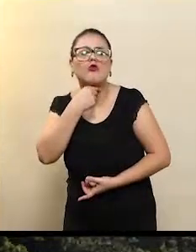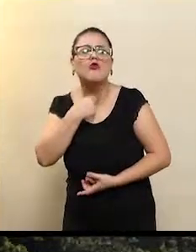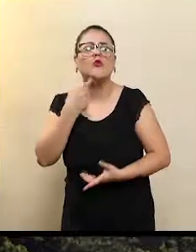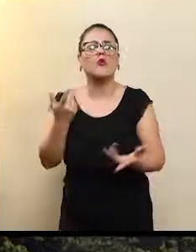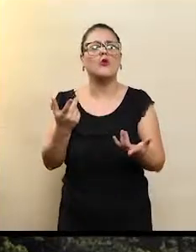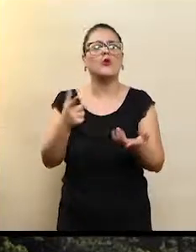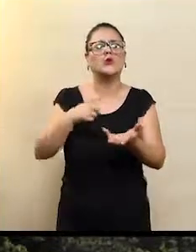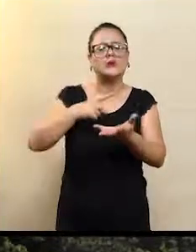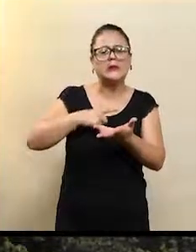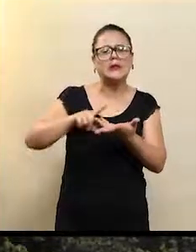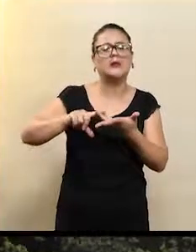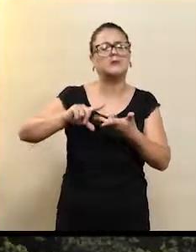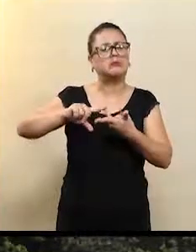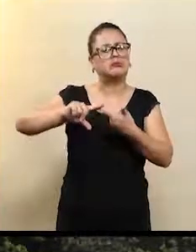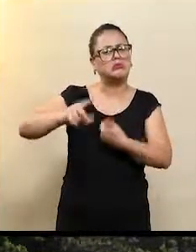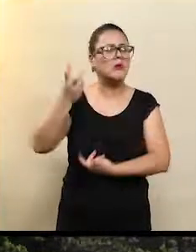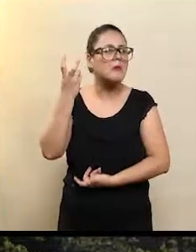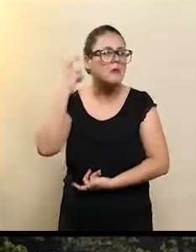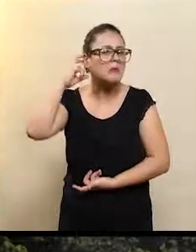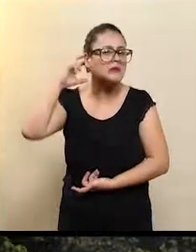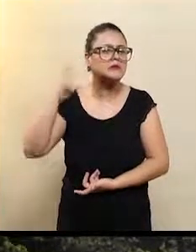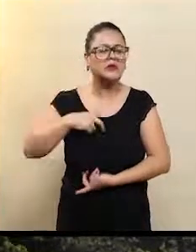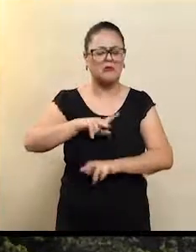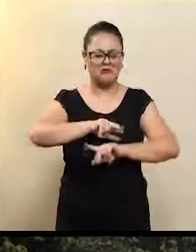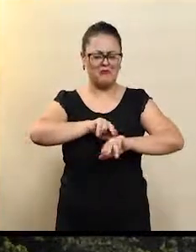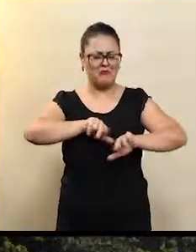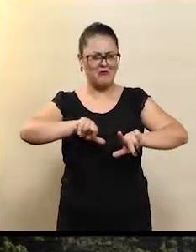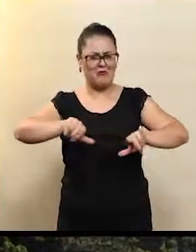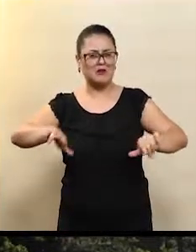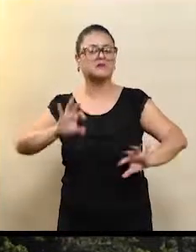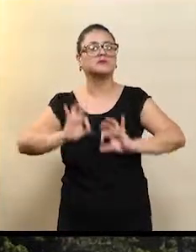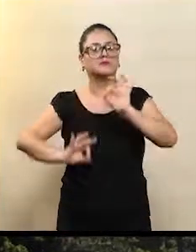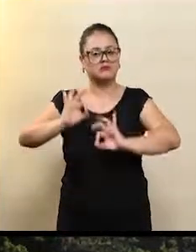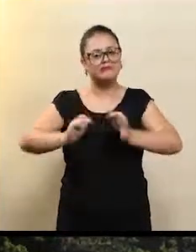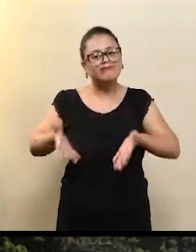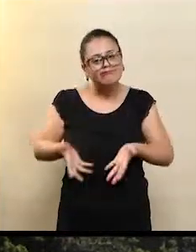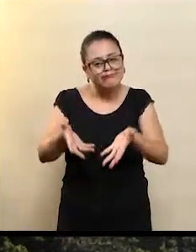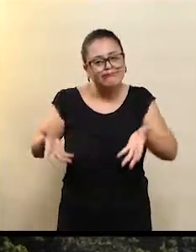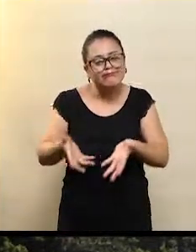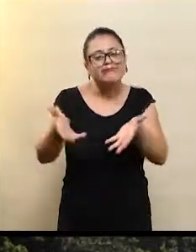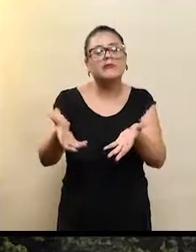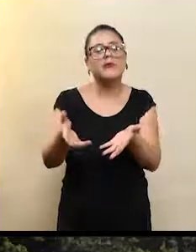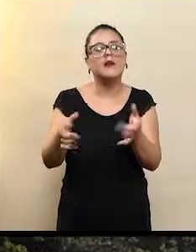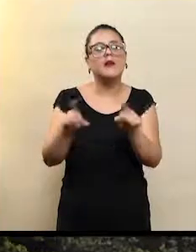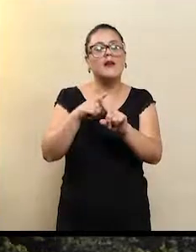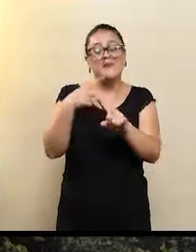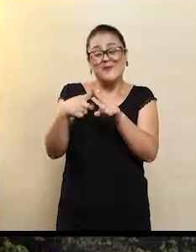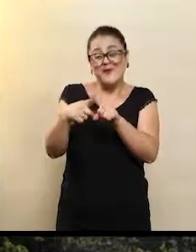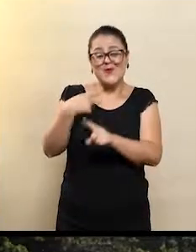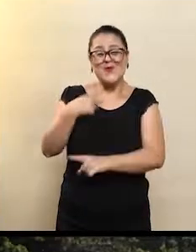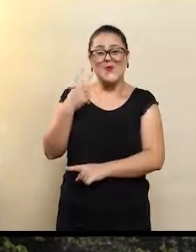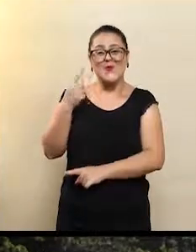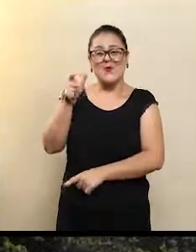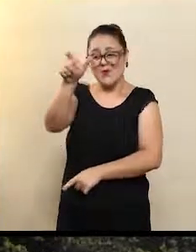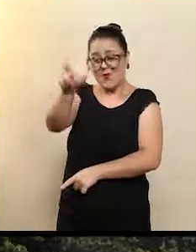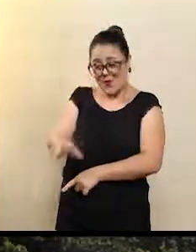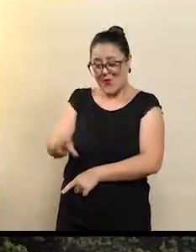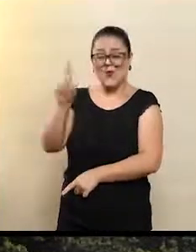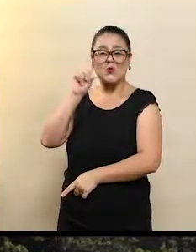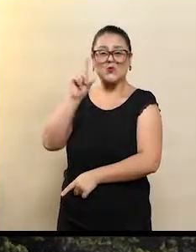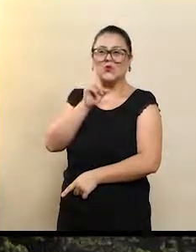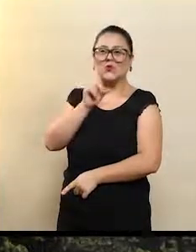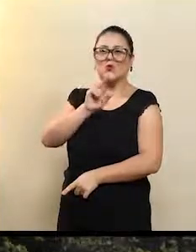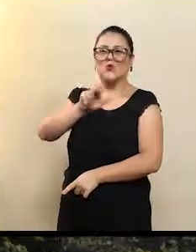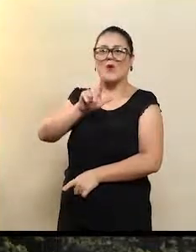implante coclear. Então, existe, mas realmente, eu acho que o surdo, ele não aparece como aparece um